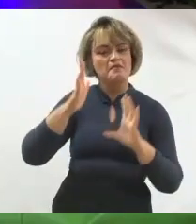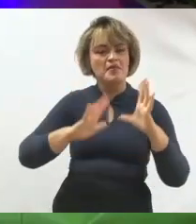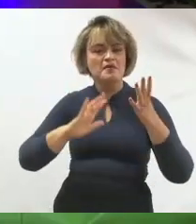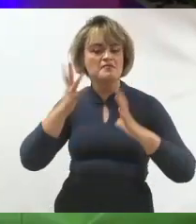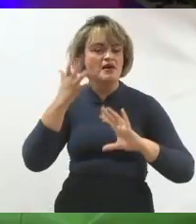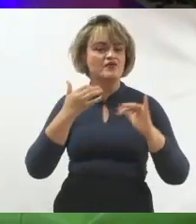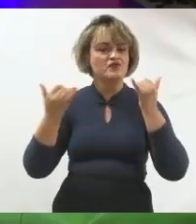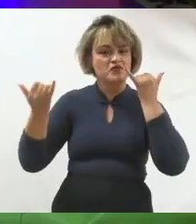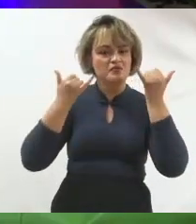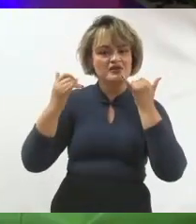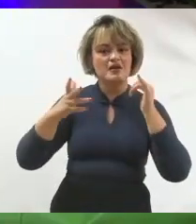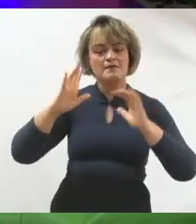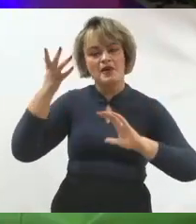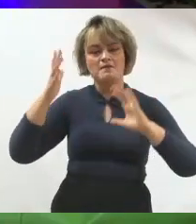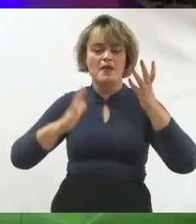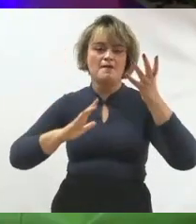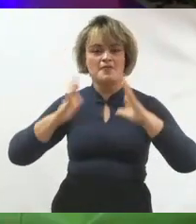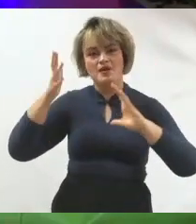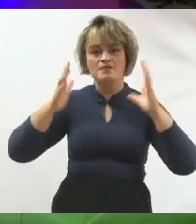informação para você,